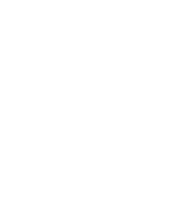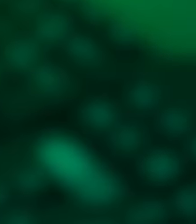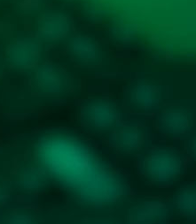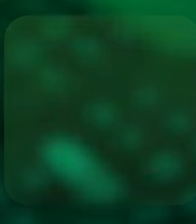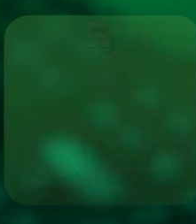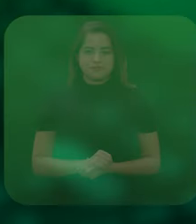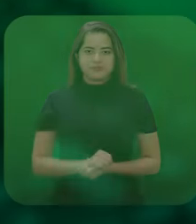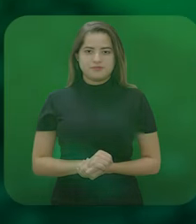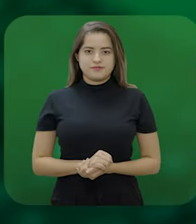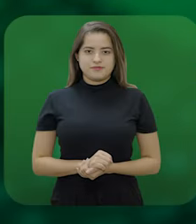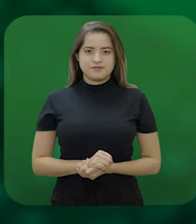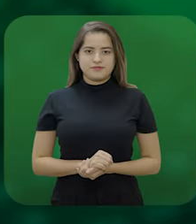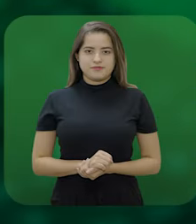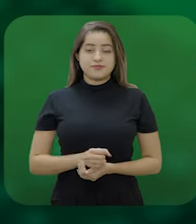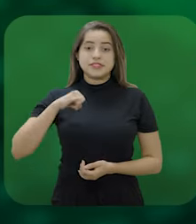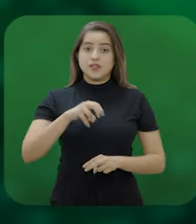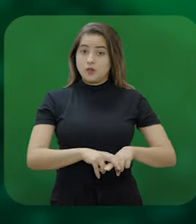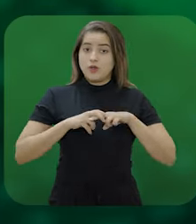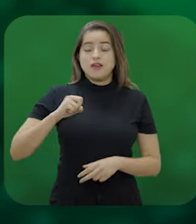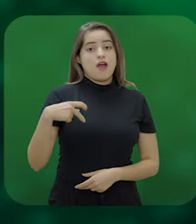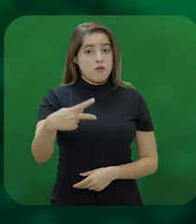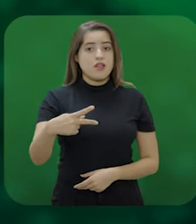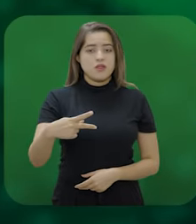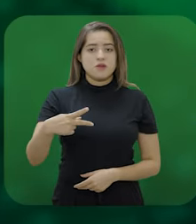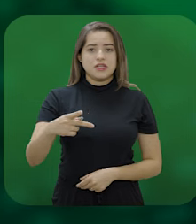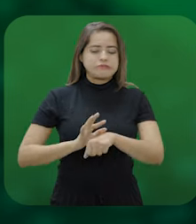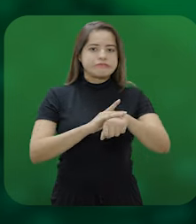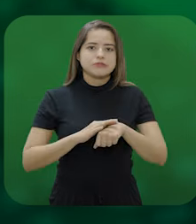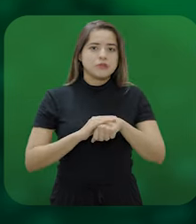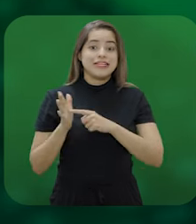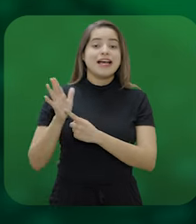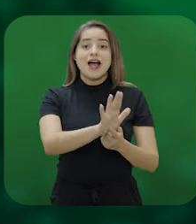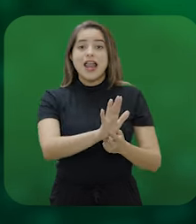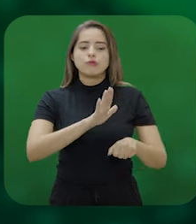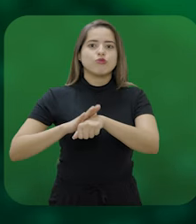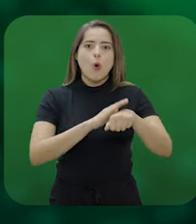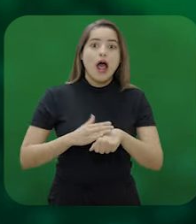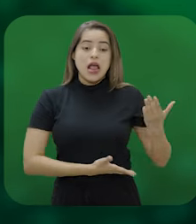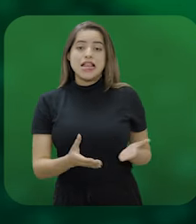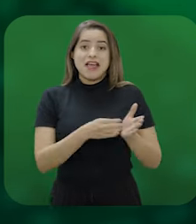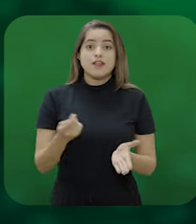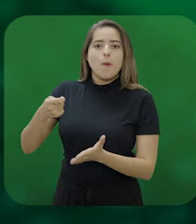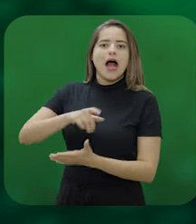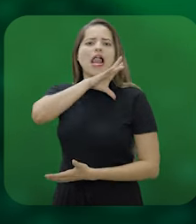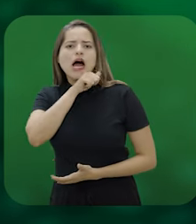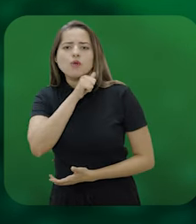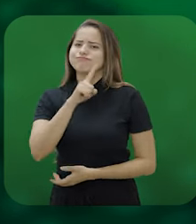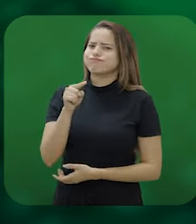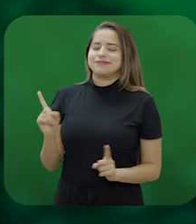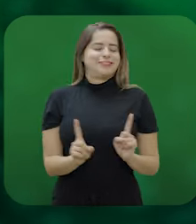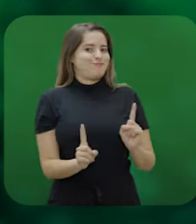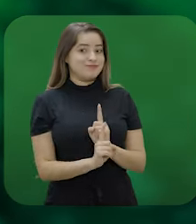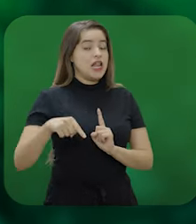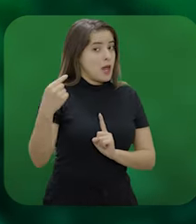Se o motivo da aposentadoria for uma dessas doenças especificadas em lei, automaticamente o servidor